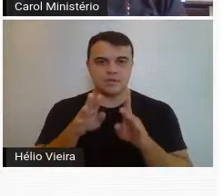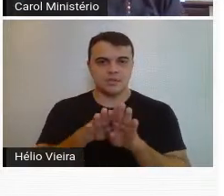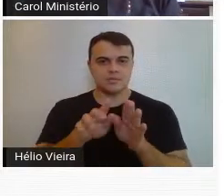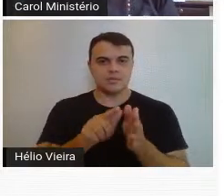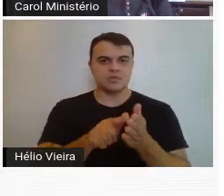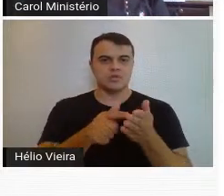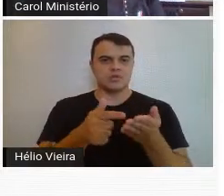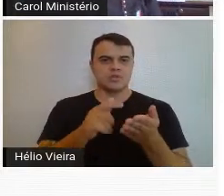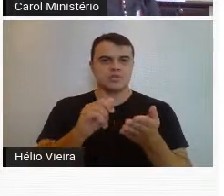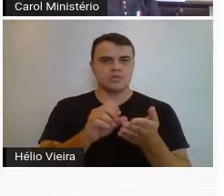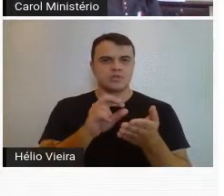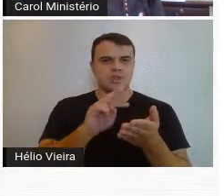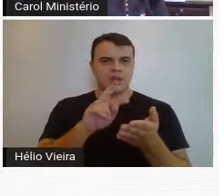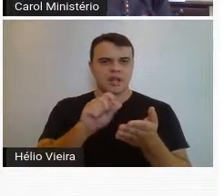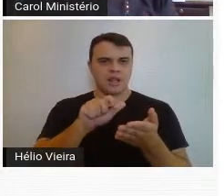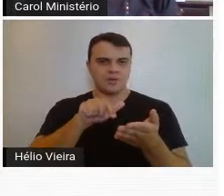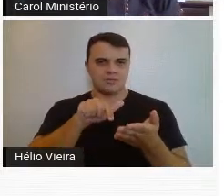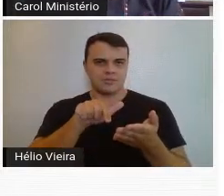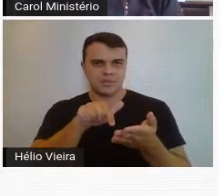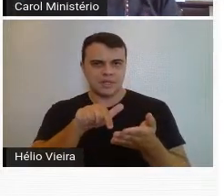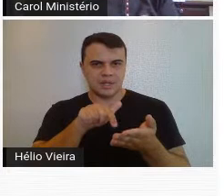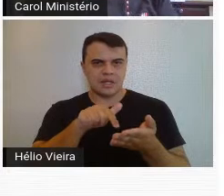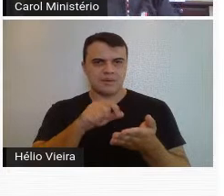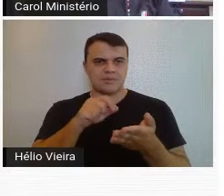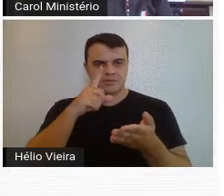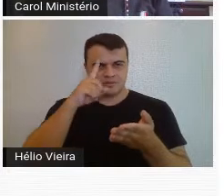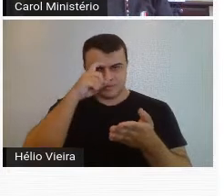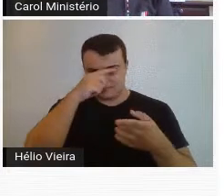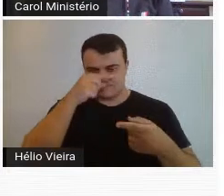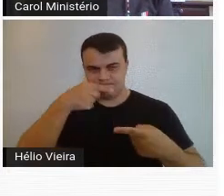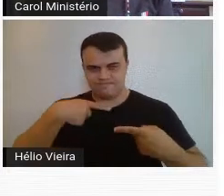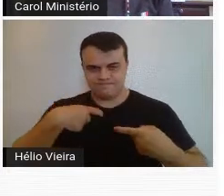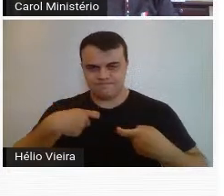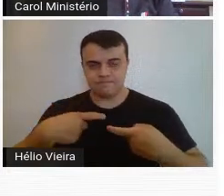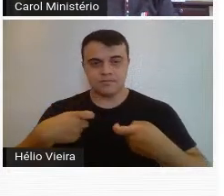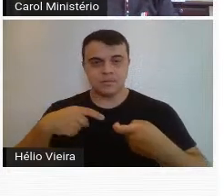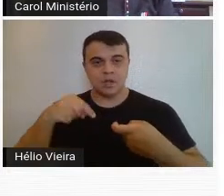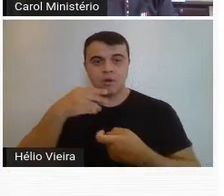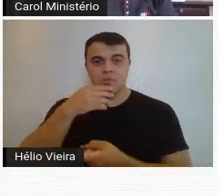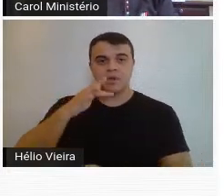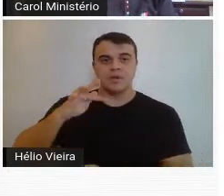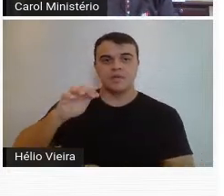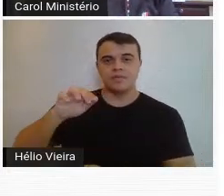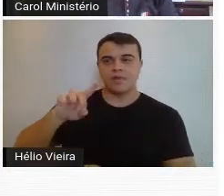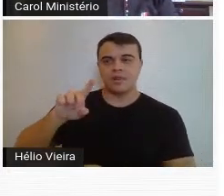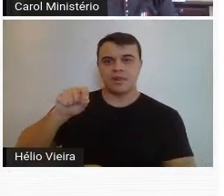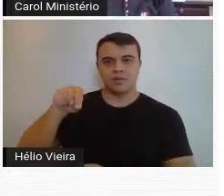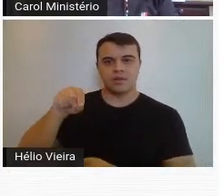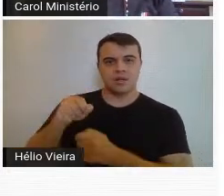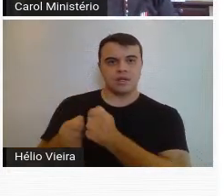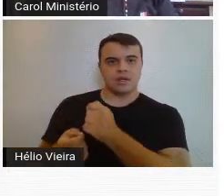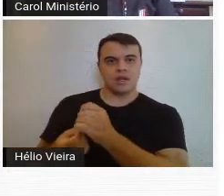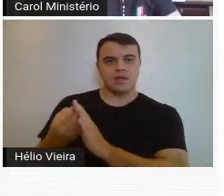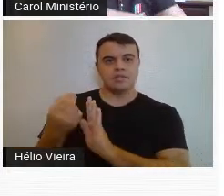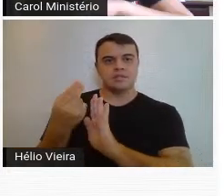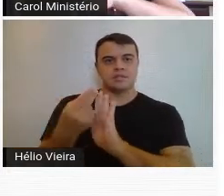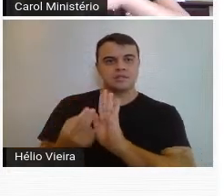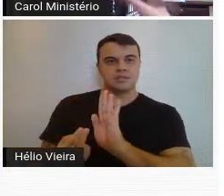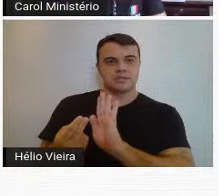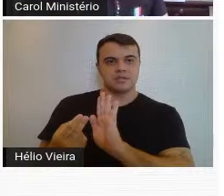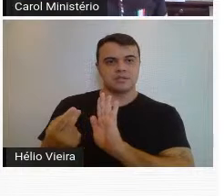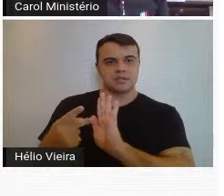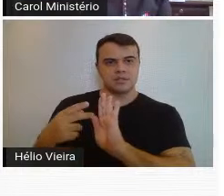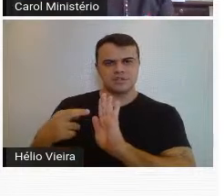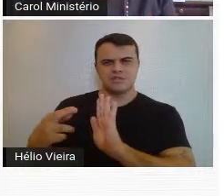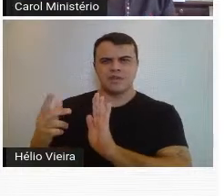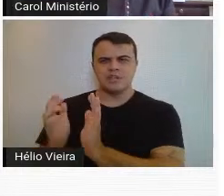jornaleiros também, a questão do trabalho, da luta de classe. Mas o Fernando Pero Sete, ele cria as caricaturas para